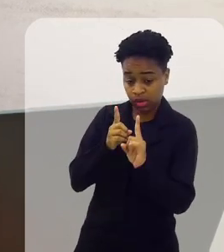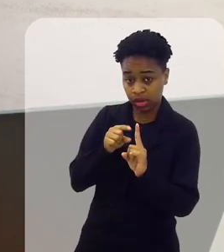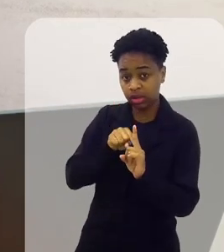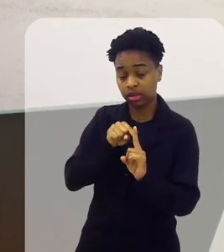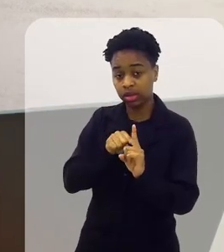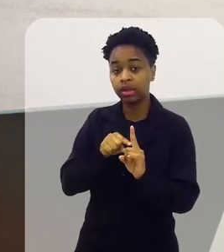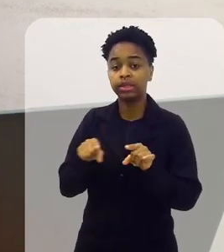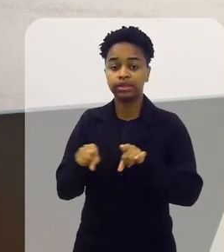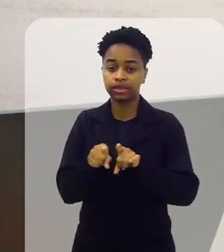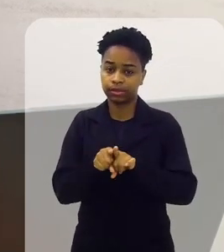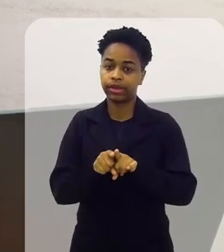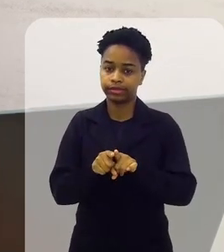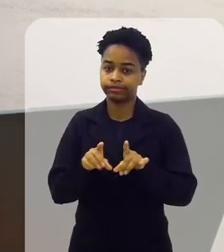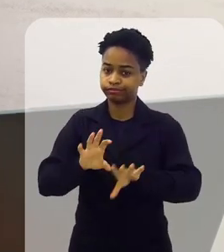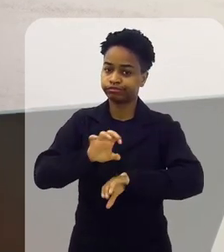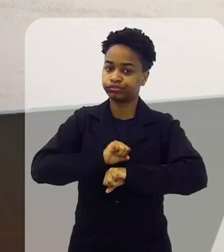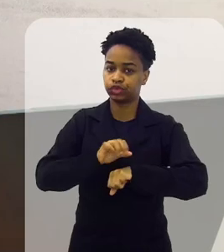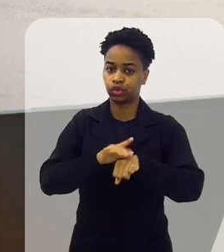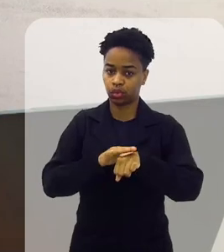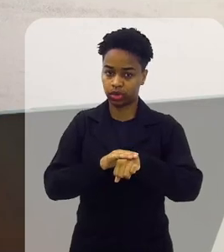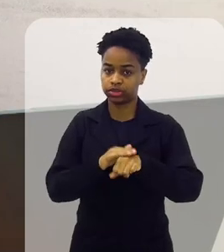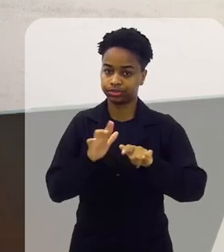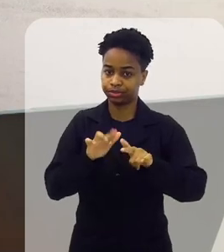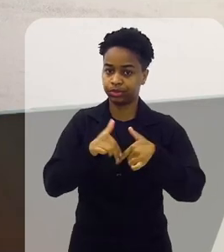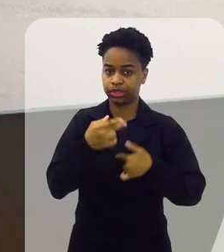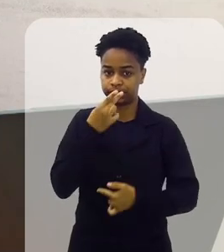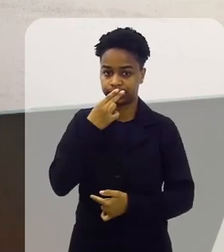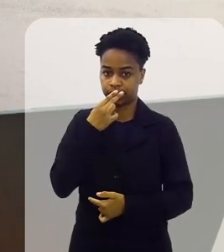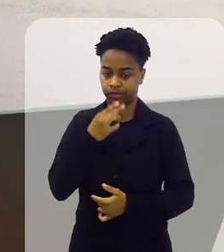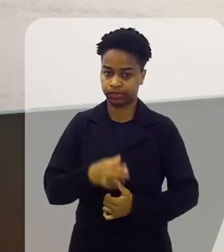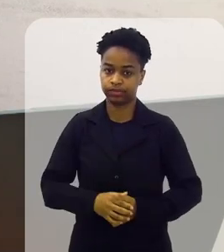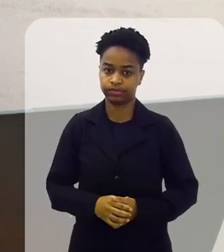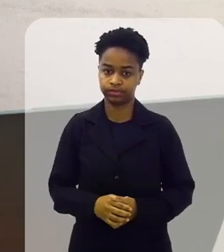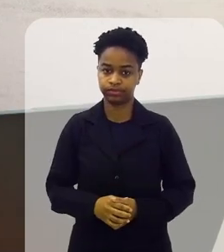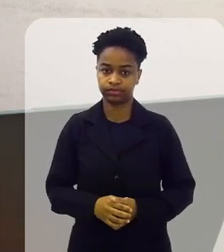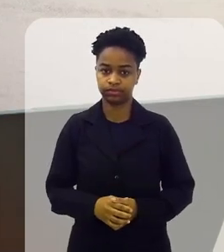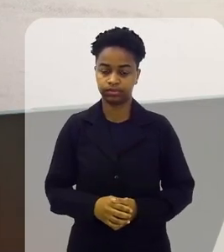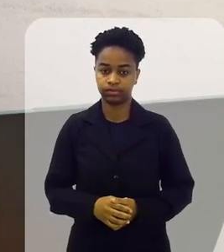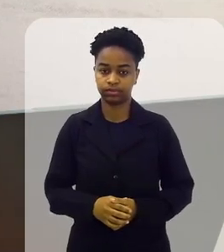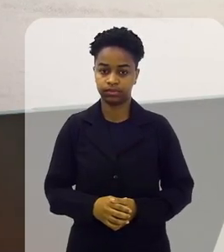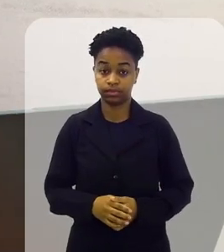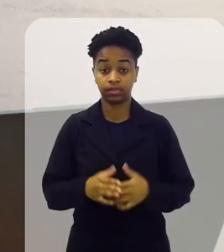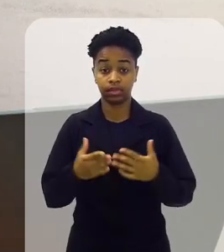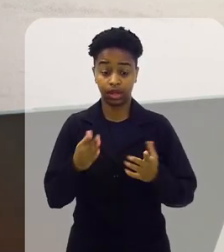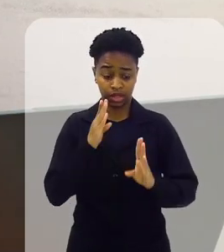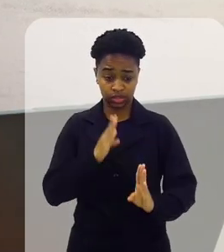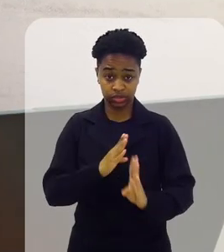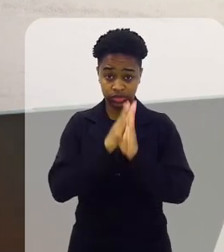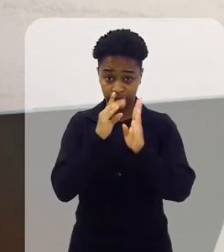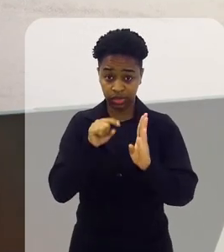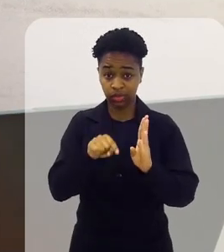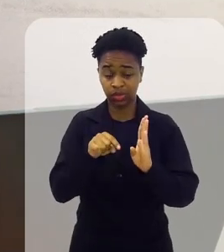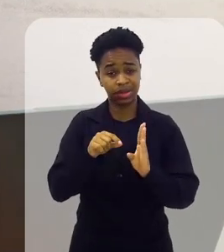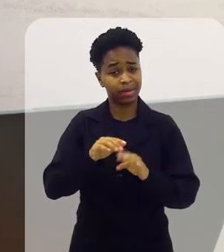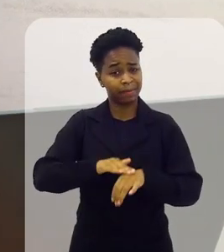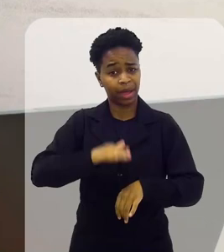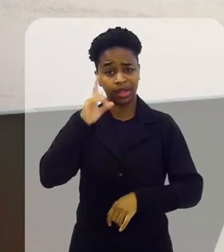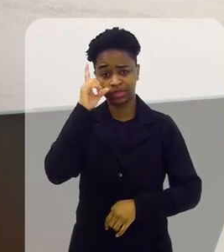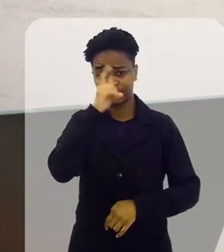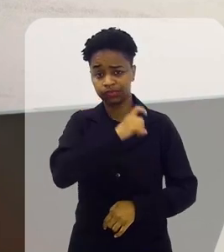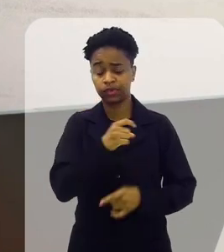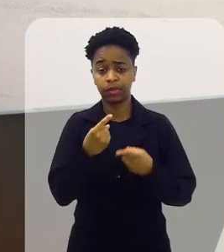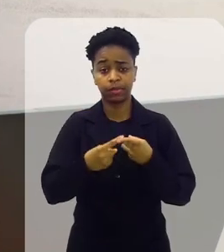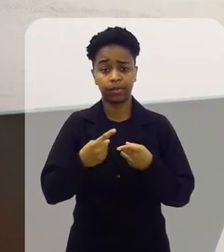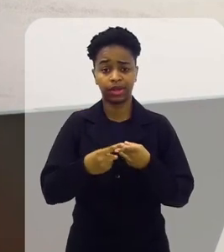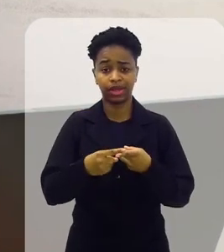desenvolver, sim, alguma doença relacionada ao cigarro ao longo da vida. E esse diagnóstico, ele acaba sendo um pouco mais difícil